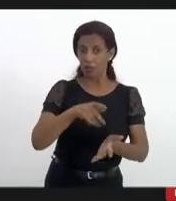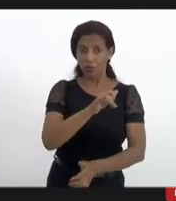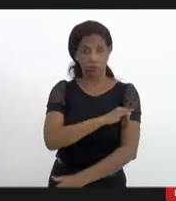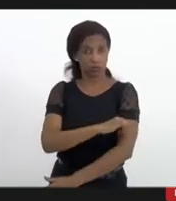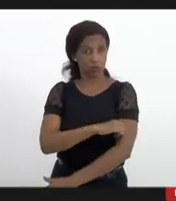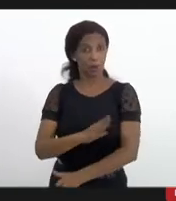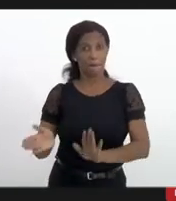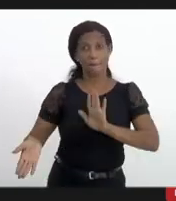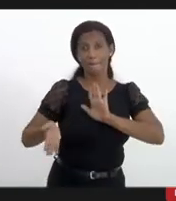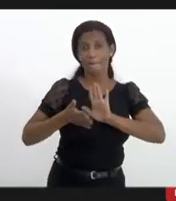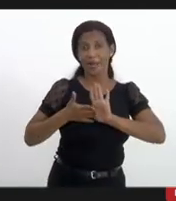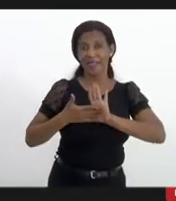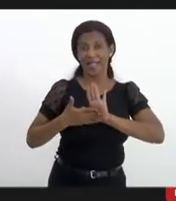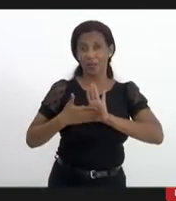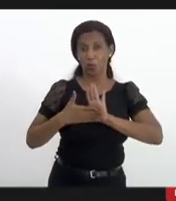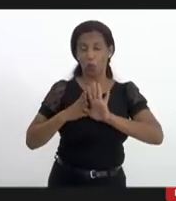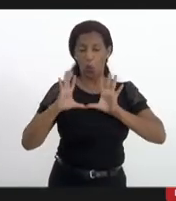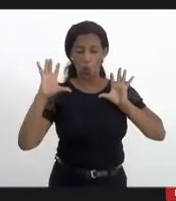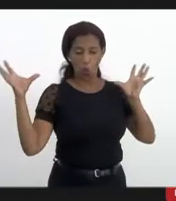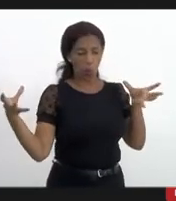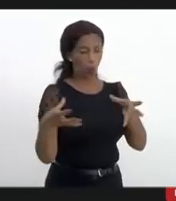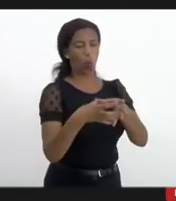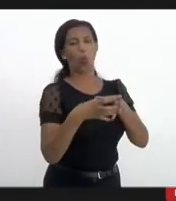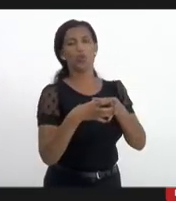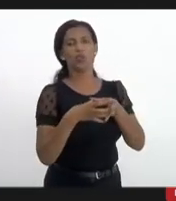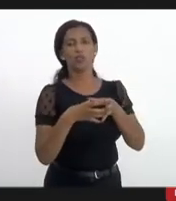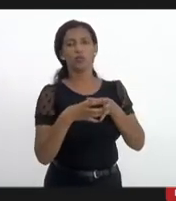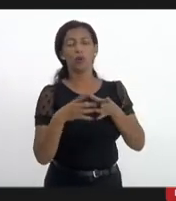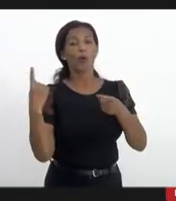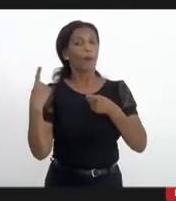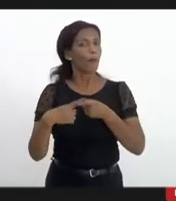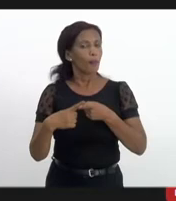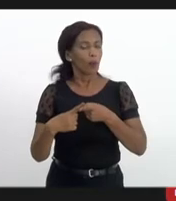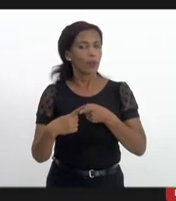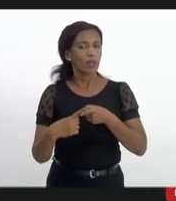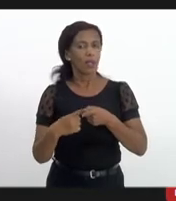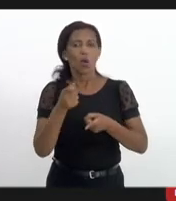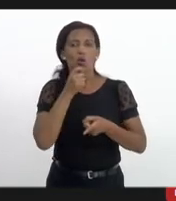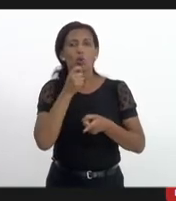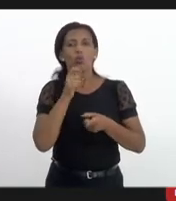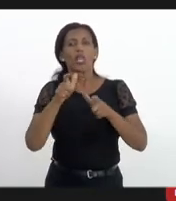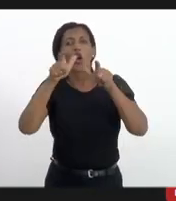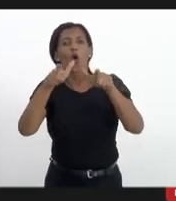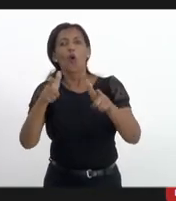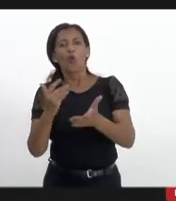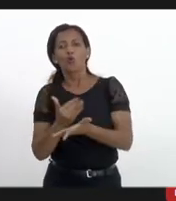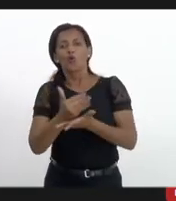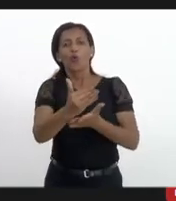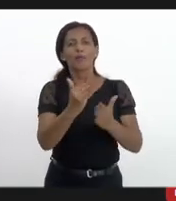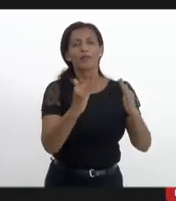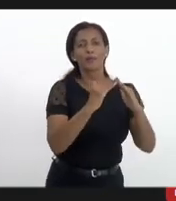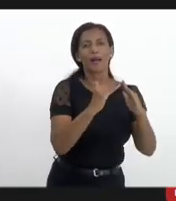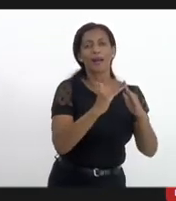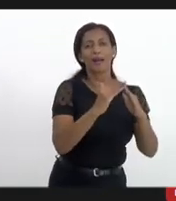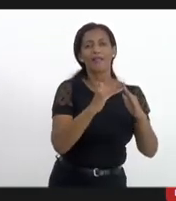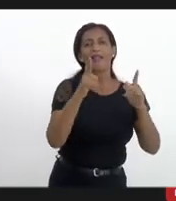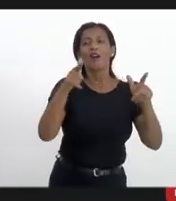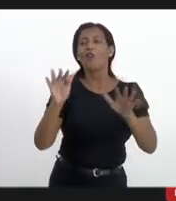coisa chamada mandado de busca coletiva justamente porque a gente não consegue definir onde começa uma residência e onde termina a outra